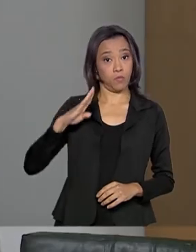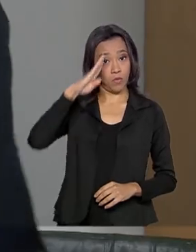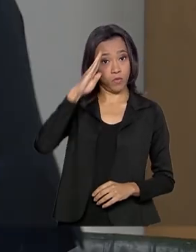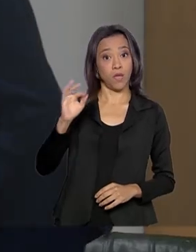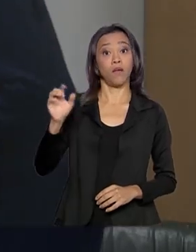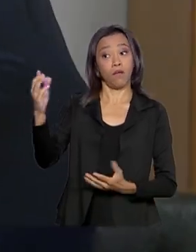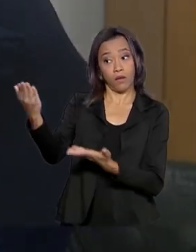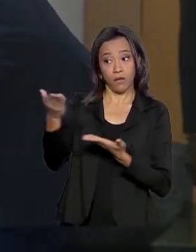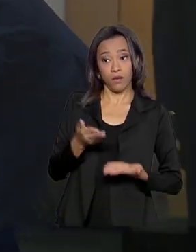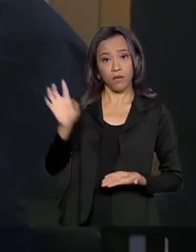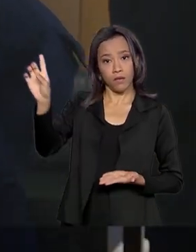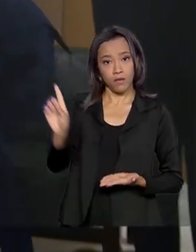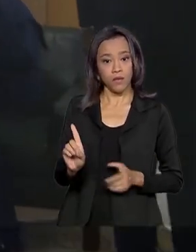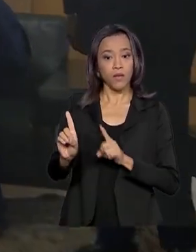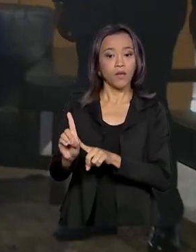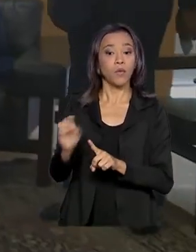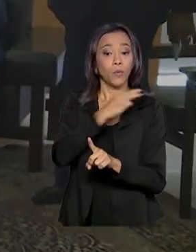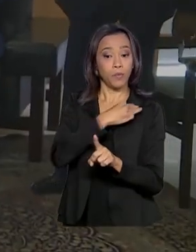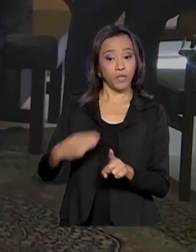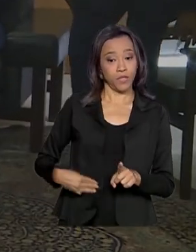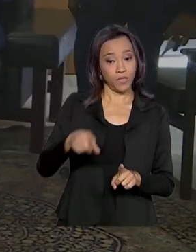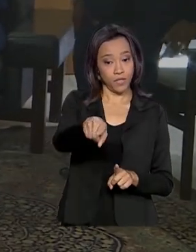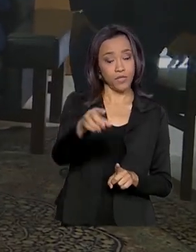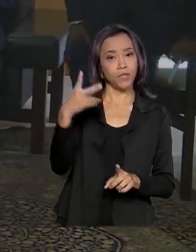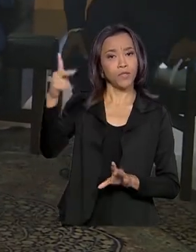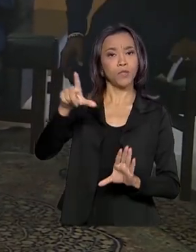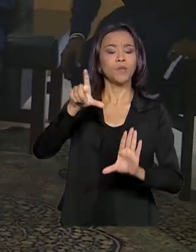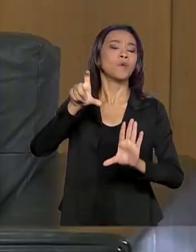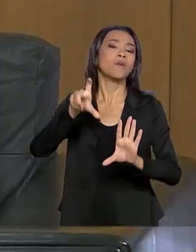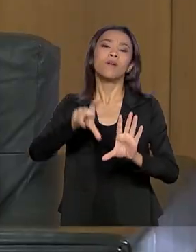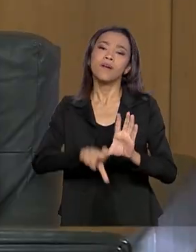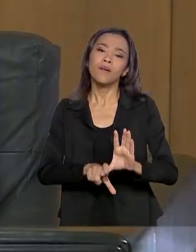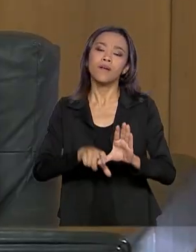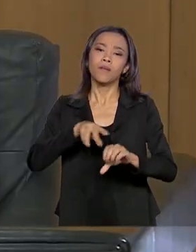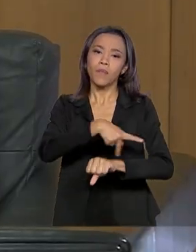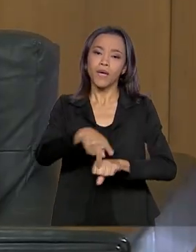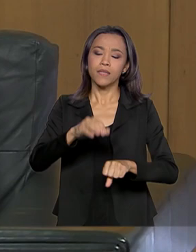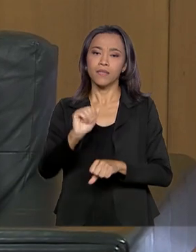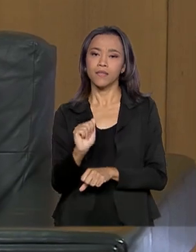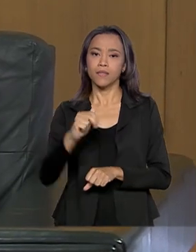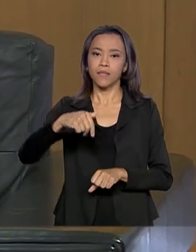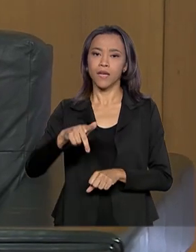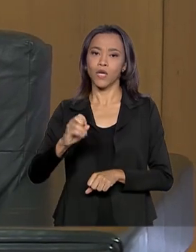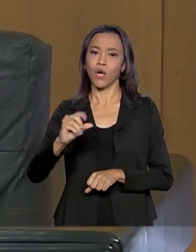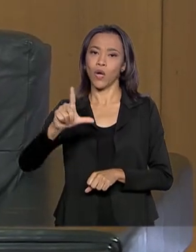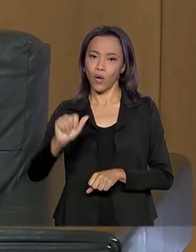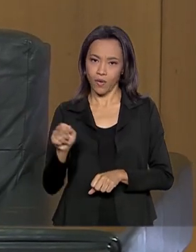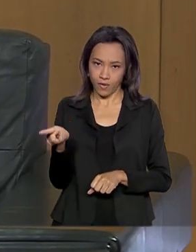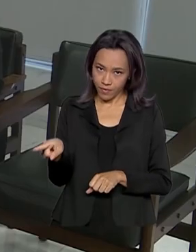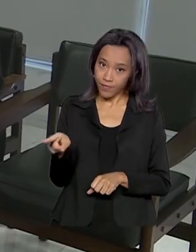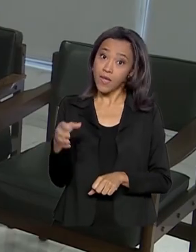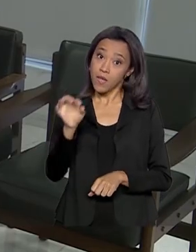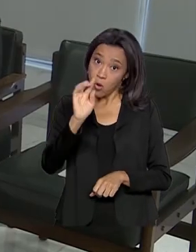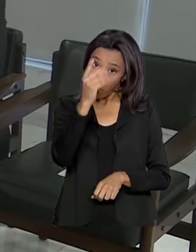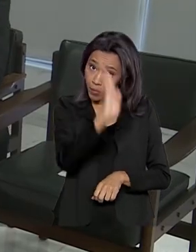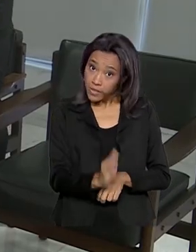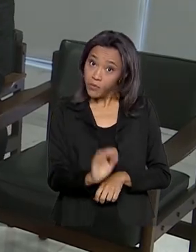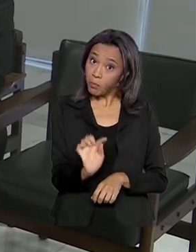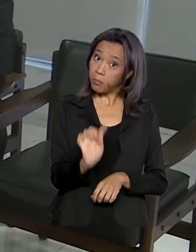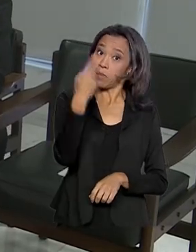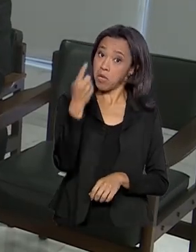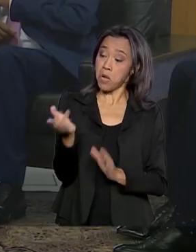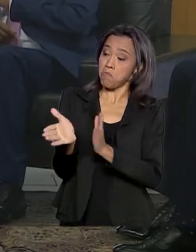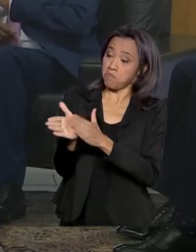recebeu o ministro das Relações Exteriores da República de Angola, Manuel Domingos Augusto. O Brasil foi o primeiro país a